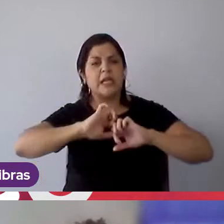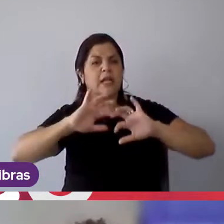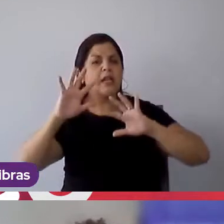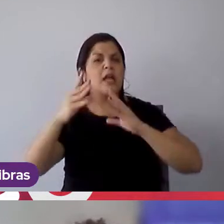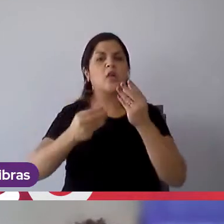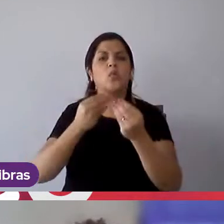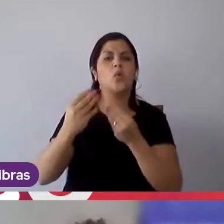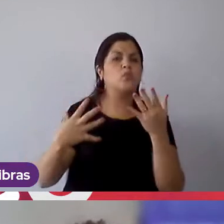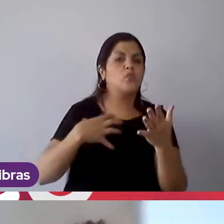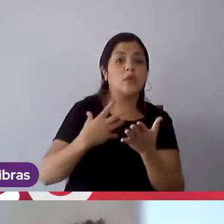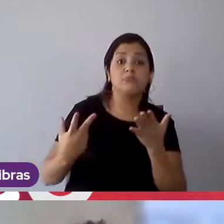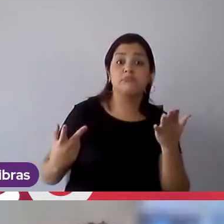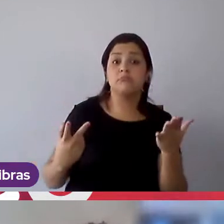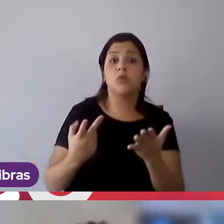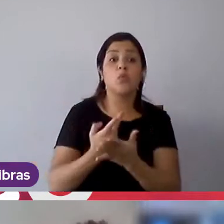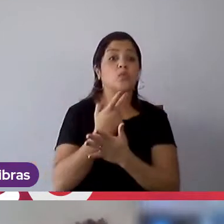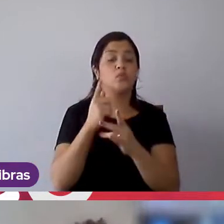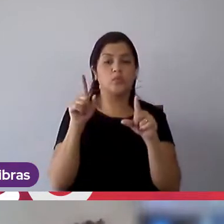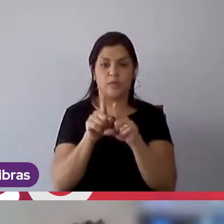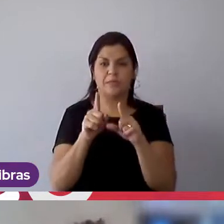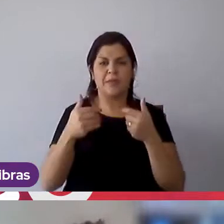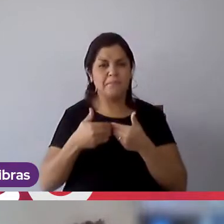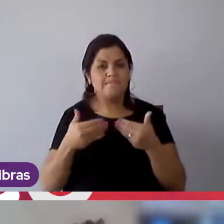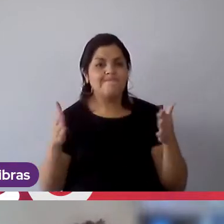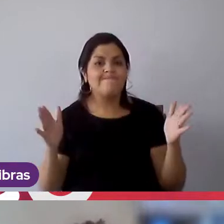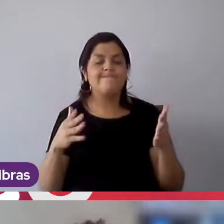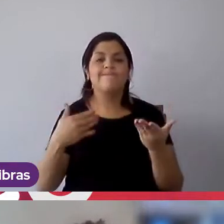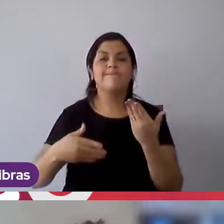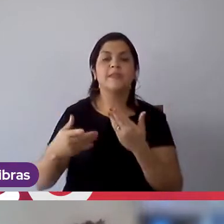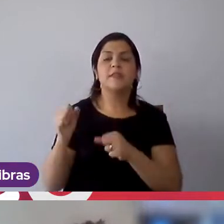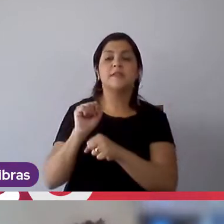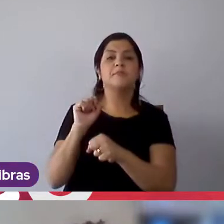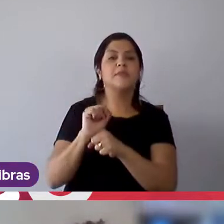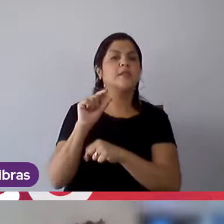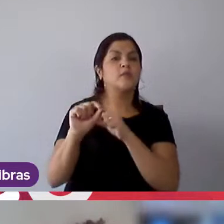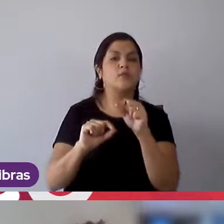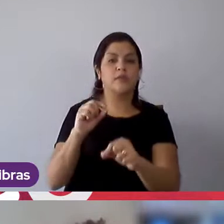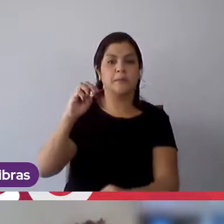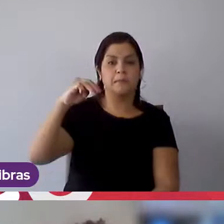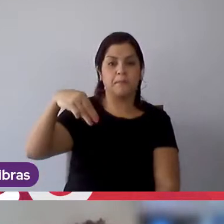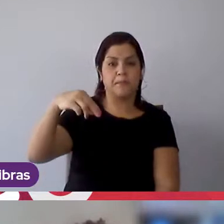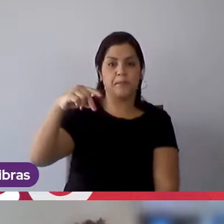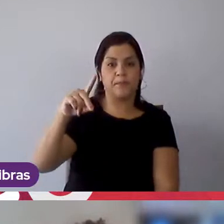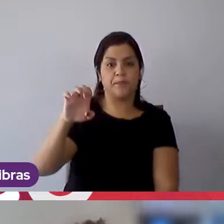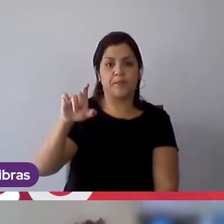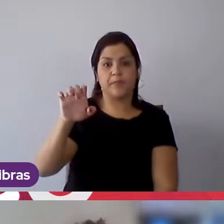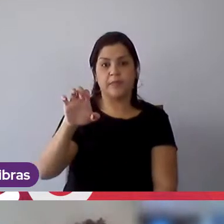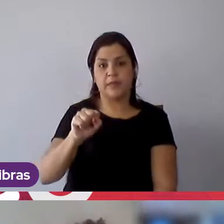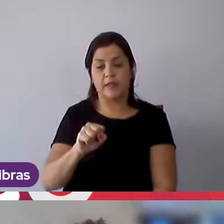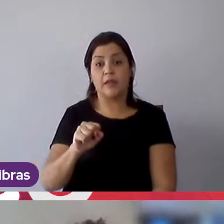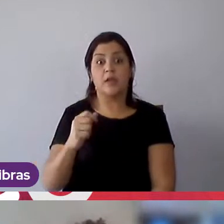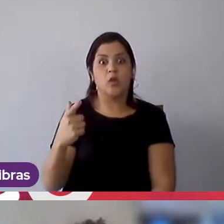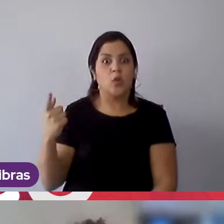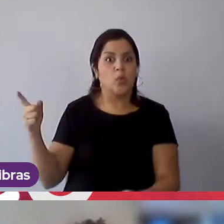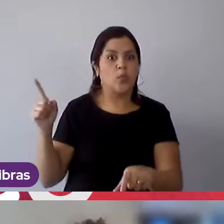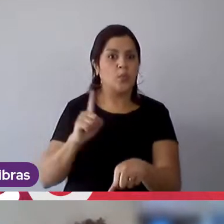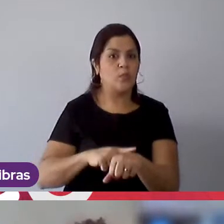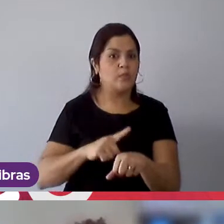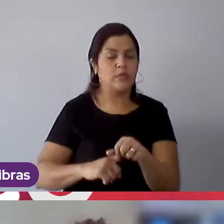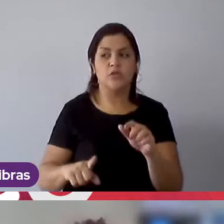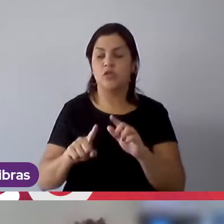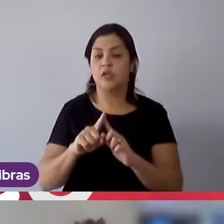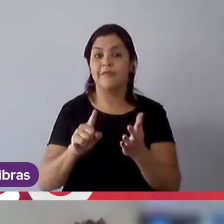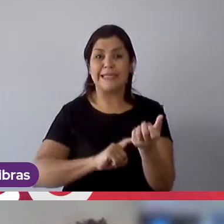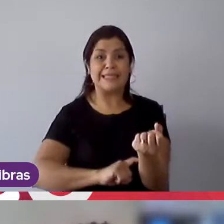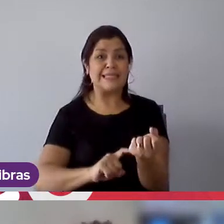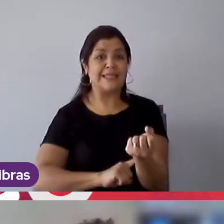acontecendo e abertas e me esperando aqui na Mondelez. No primeiro dia, eu cheguei nervoso, obviamente, como qualquer